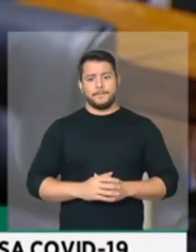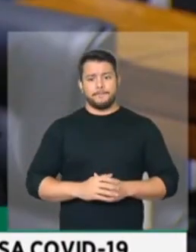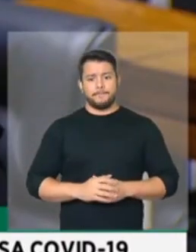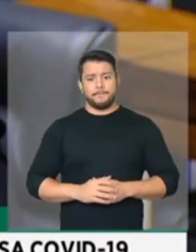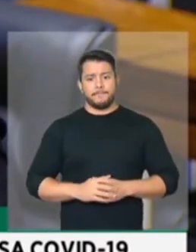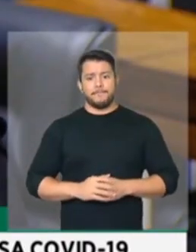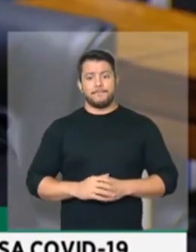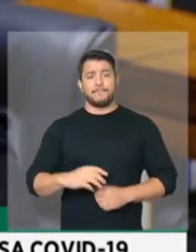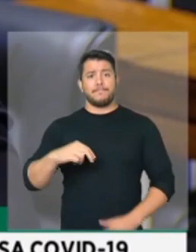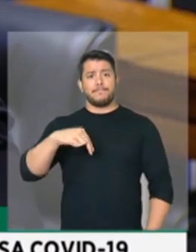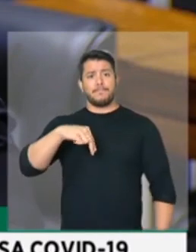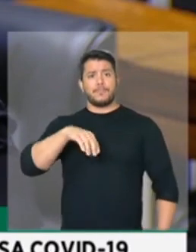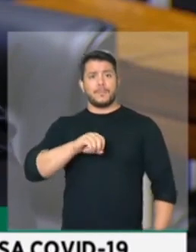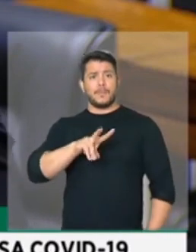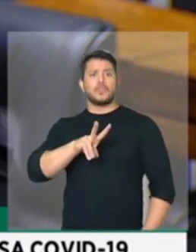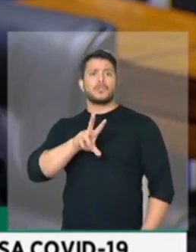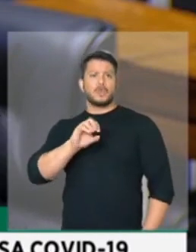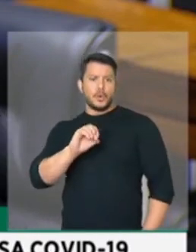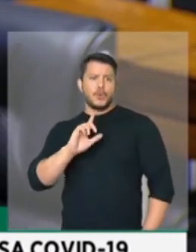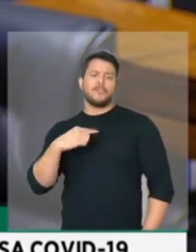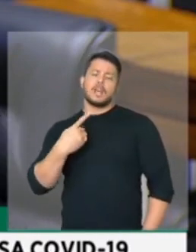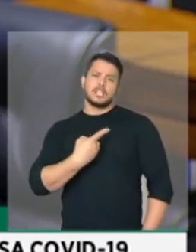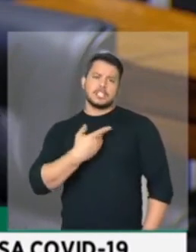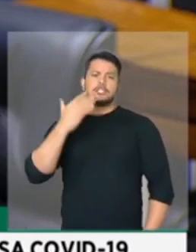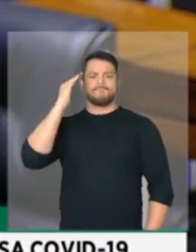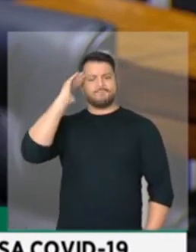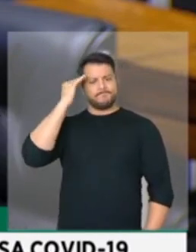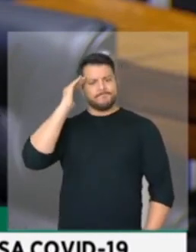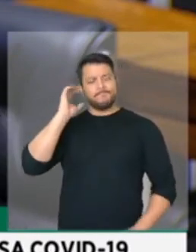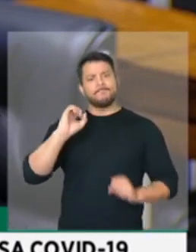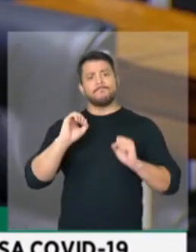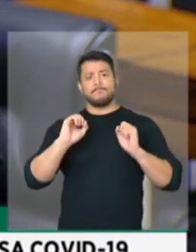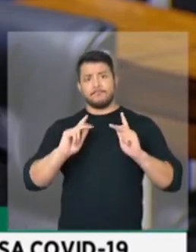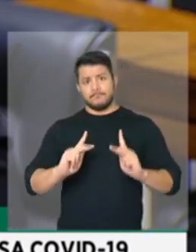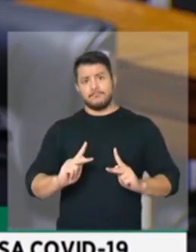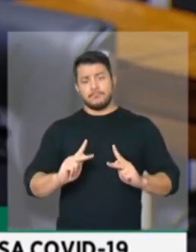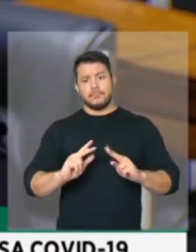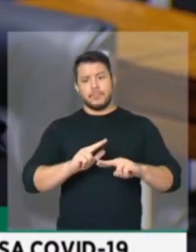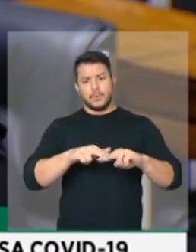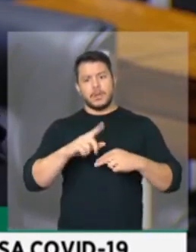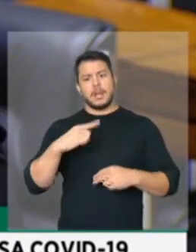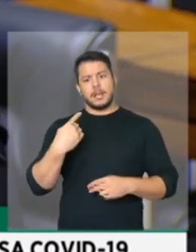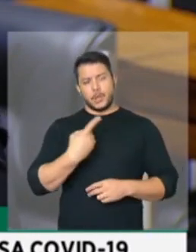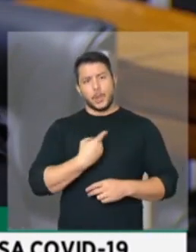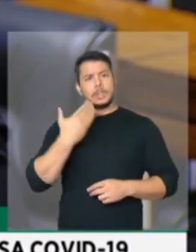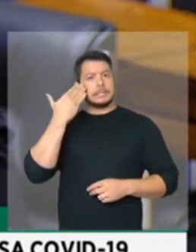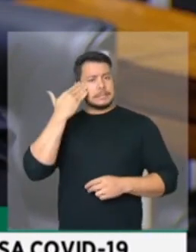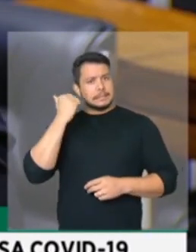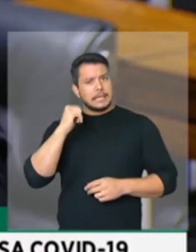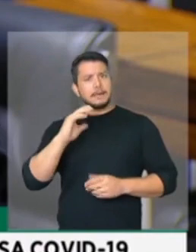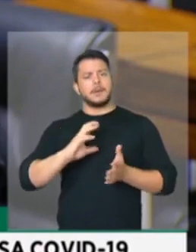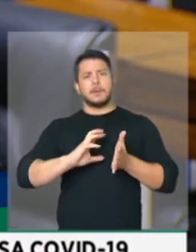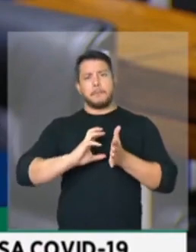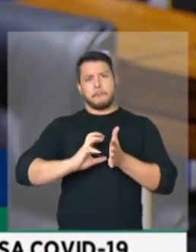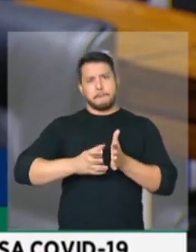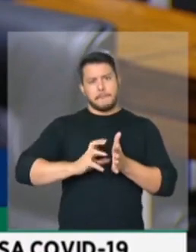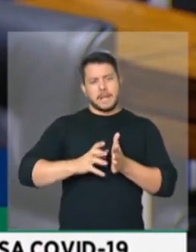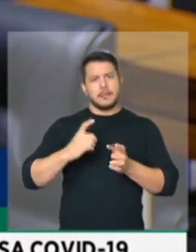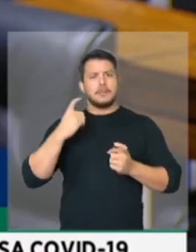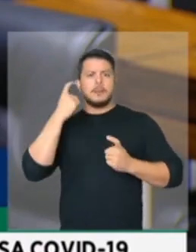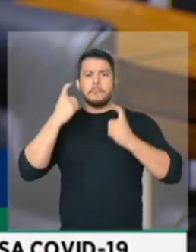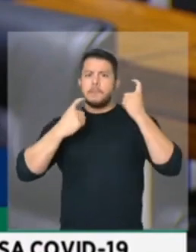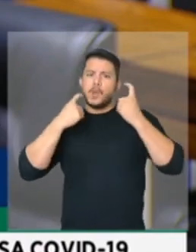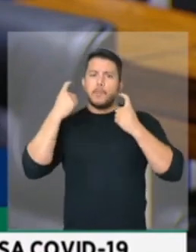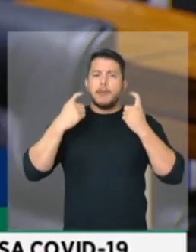Novo, nós até entendemos de não quererem votar urgência, porque nós sabemos que o Novo é um partido que sempre se preocupa com essa questão